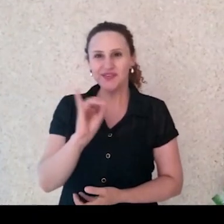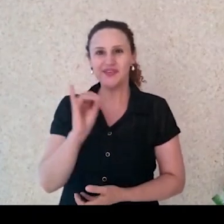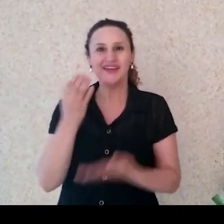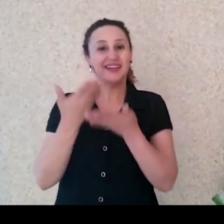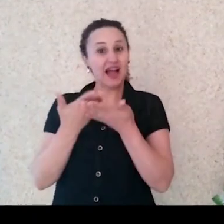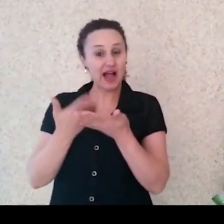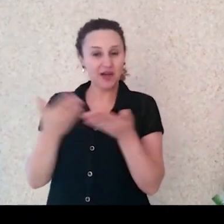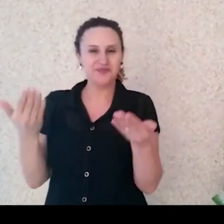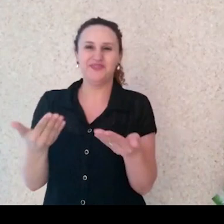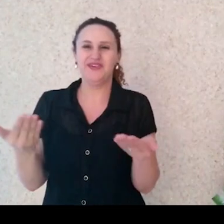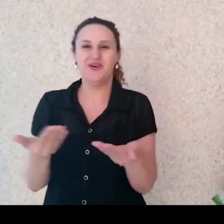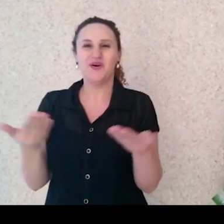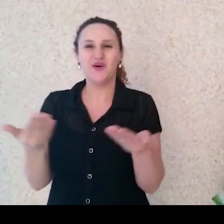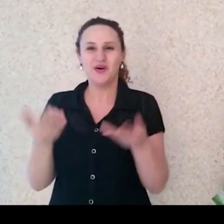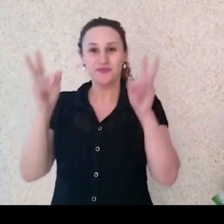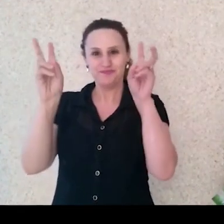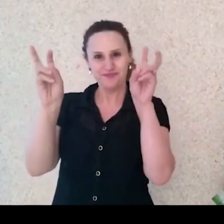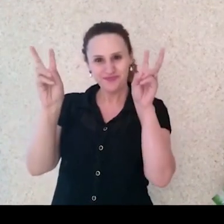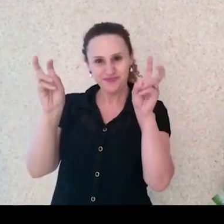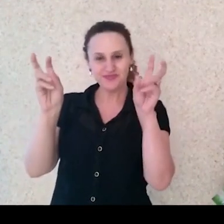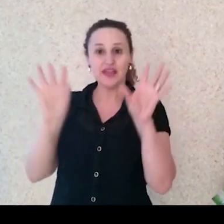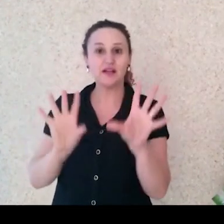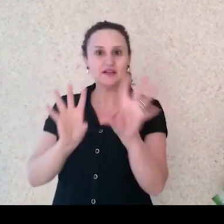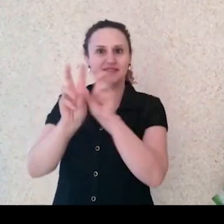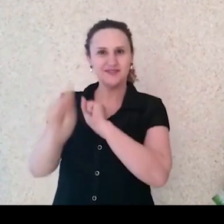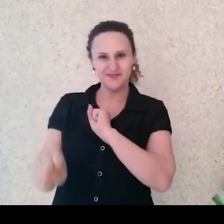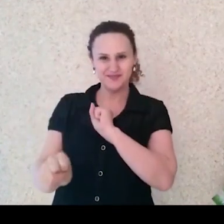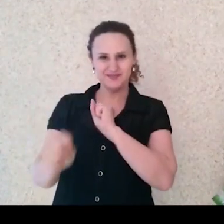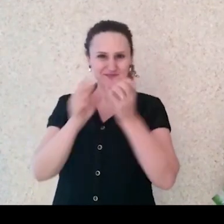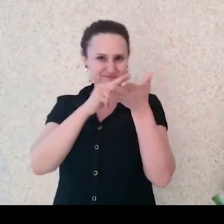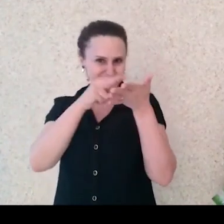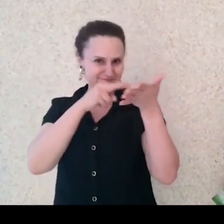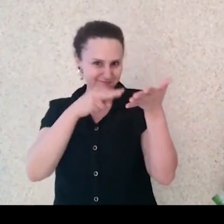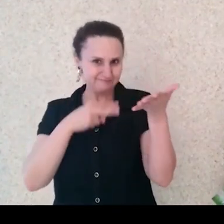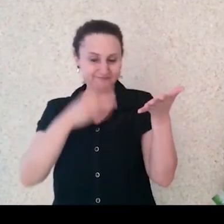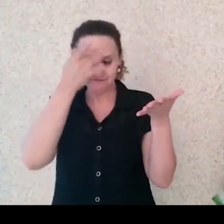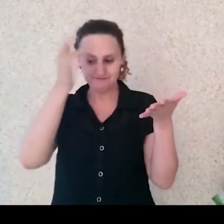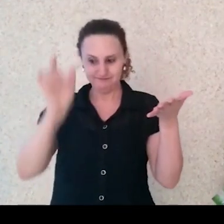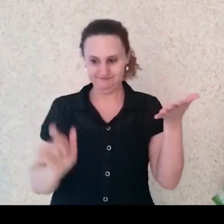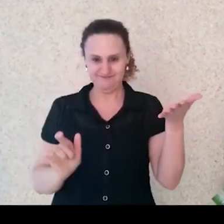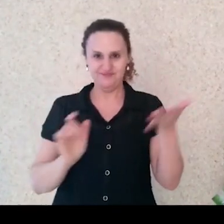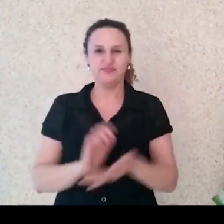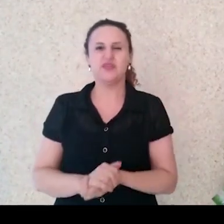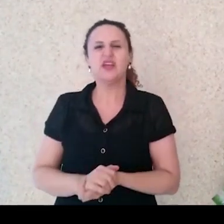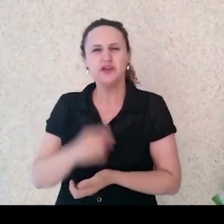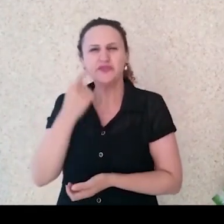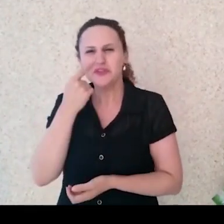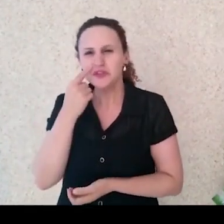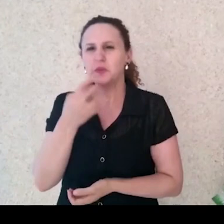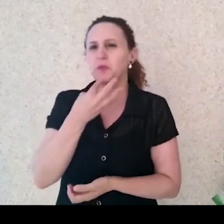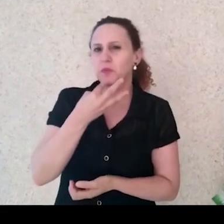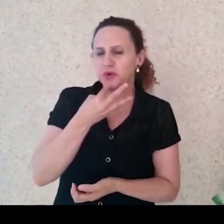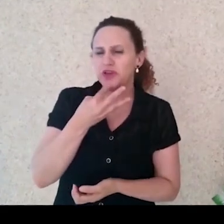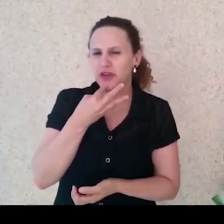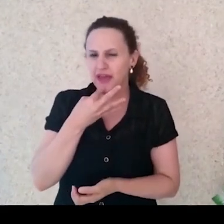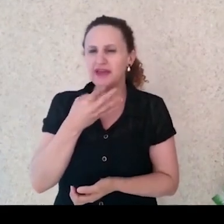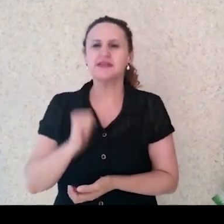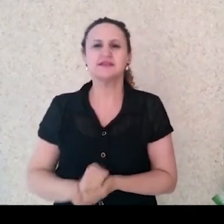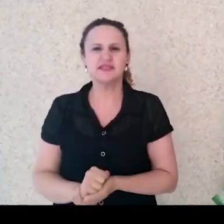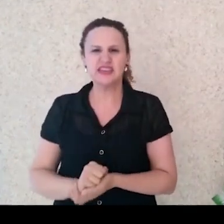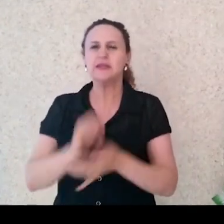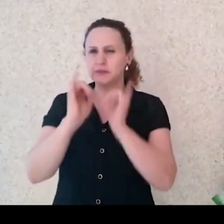Olá! Na aula de hoje vamos falar sobre formação do leitor. Eu não sei se você já ouviu falar